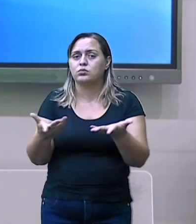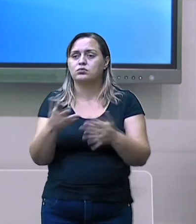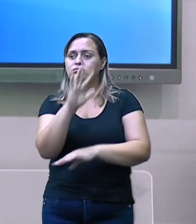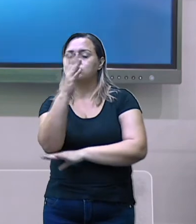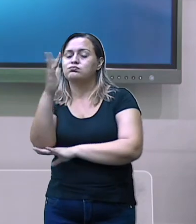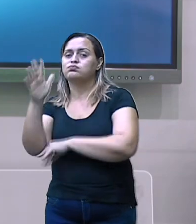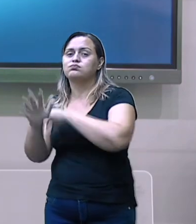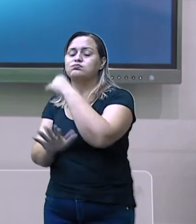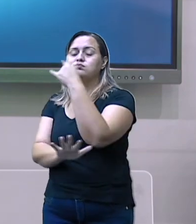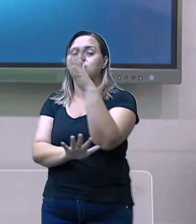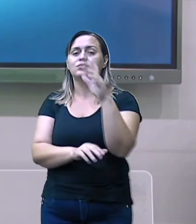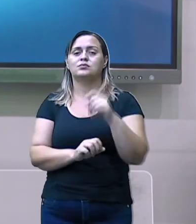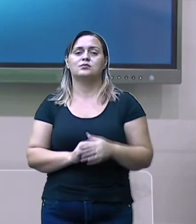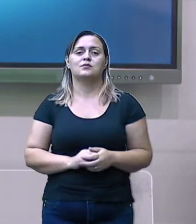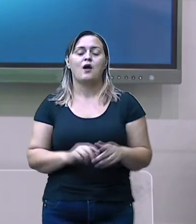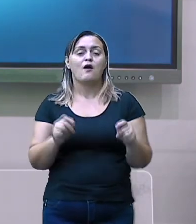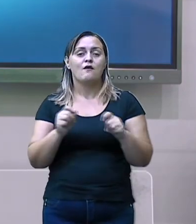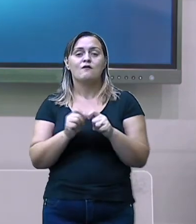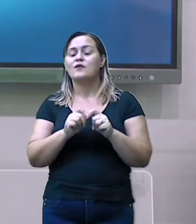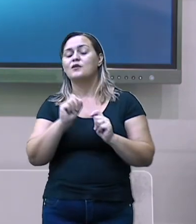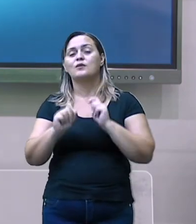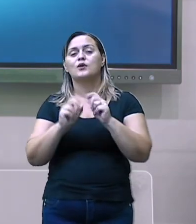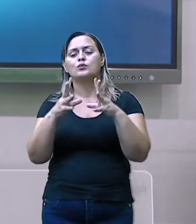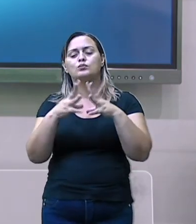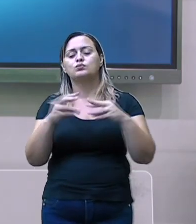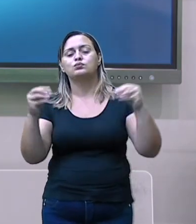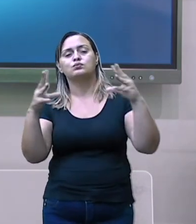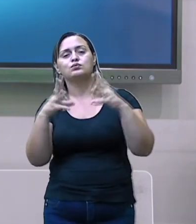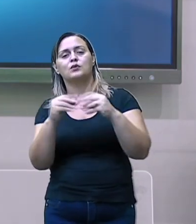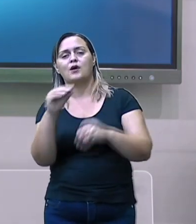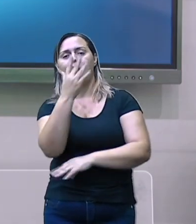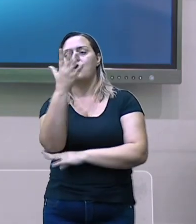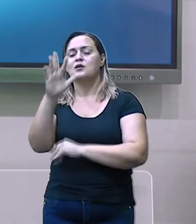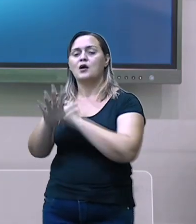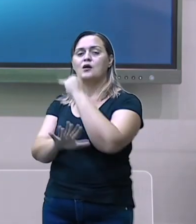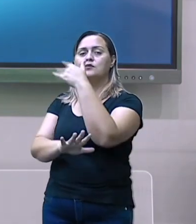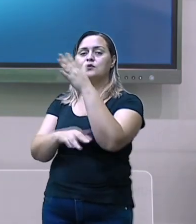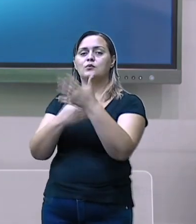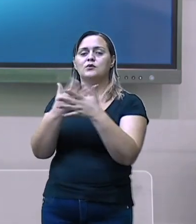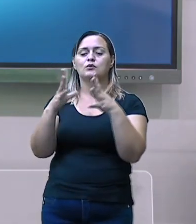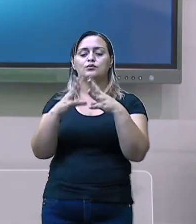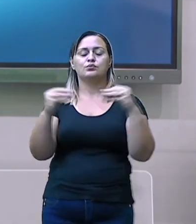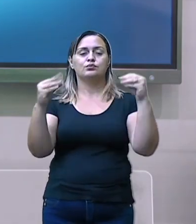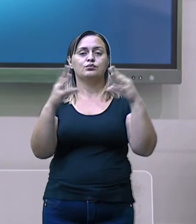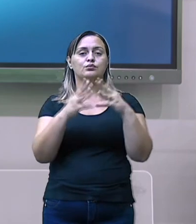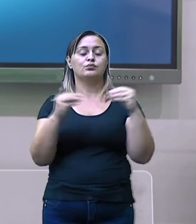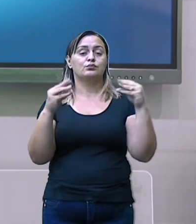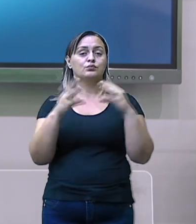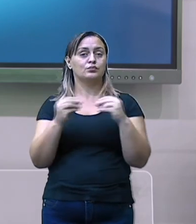E aqui nós temos aonde nós buscamos o material para essa aula.